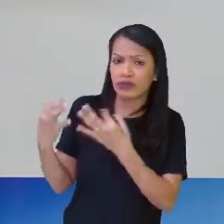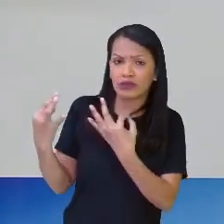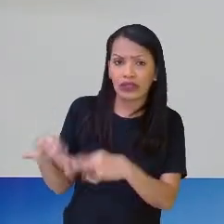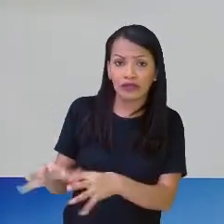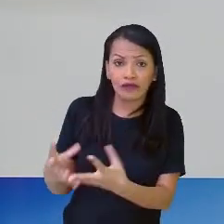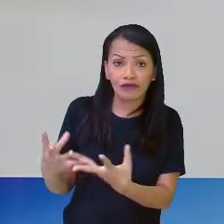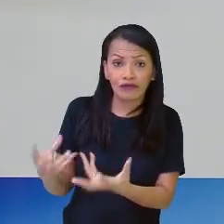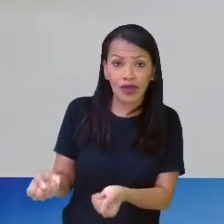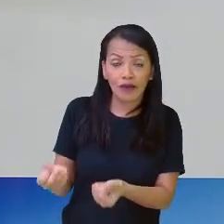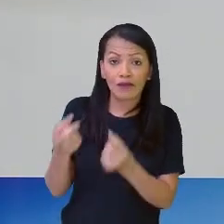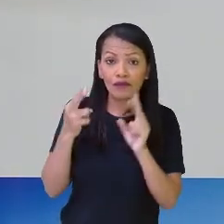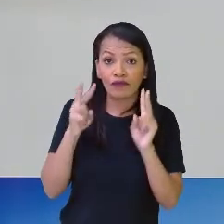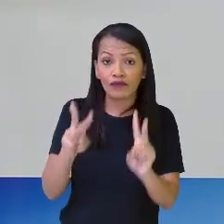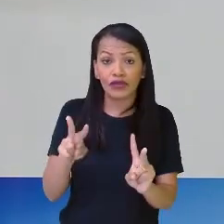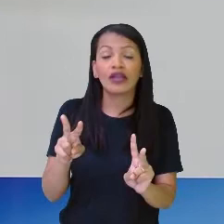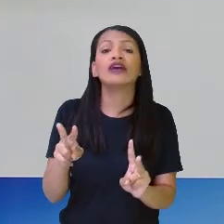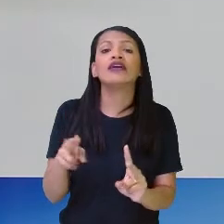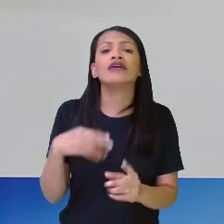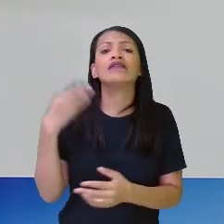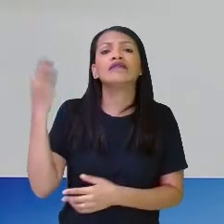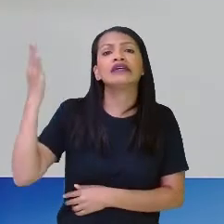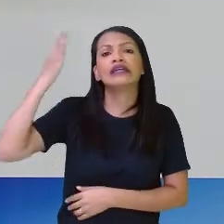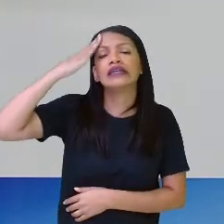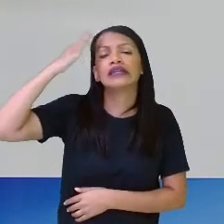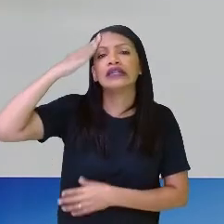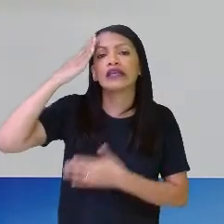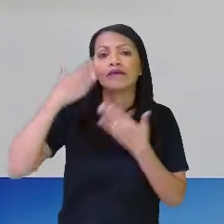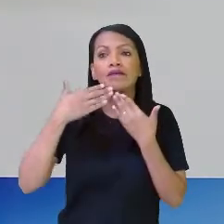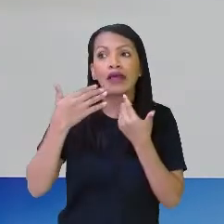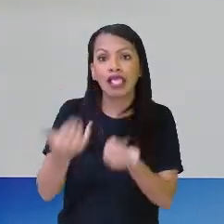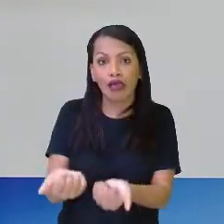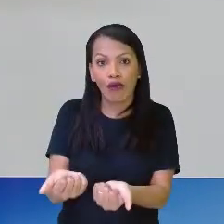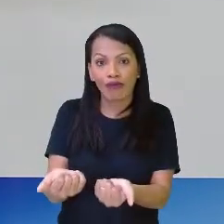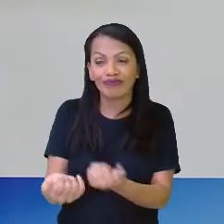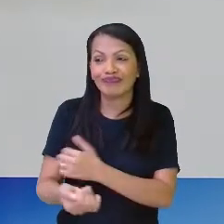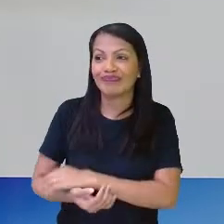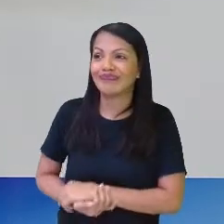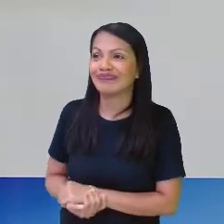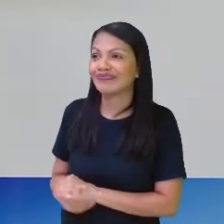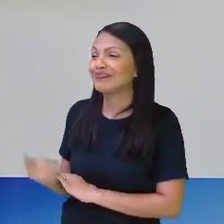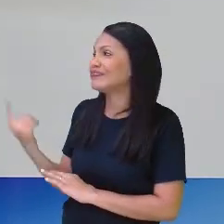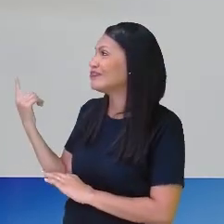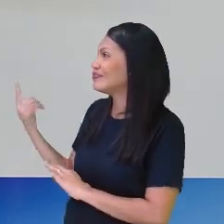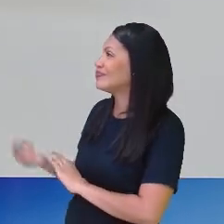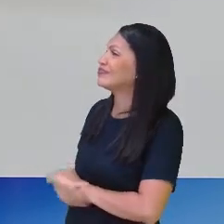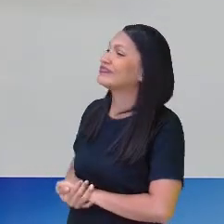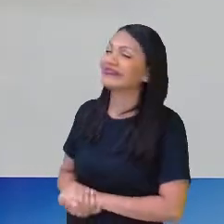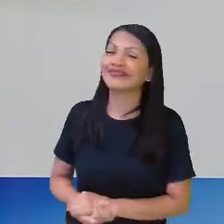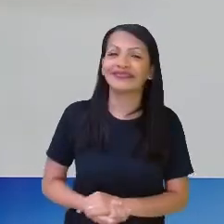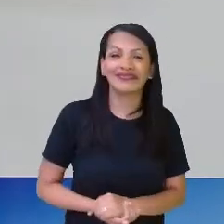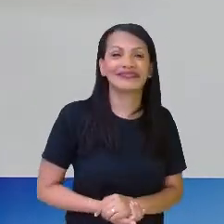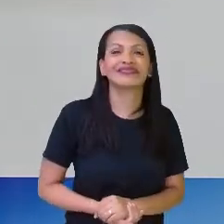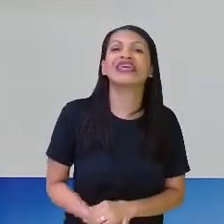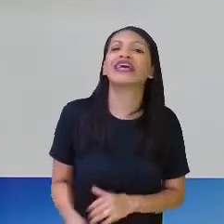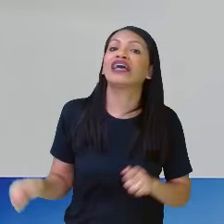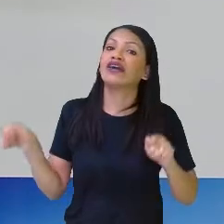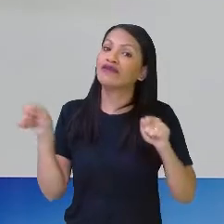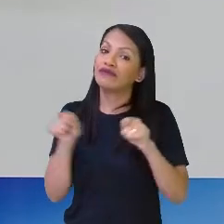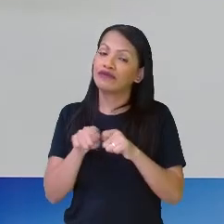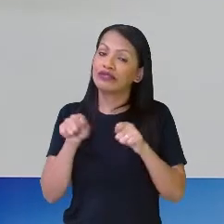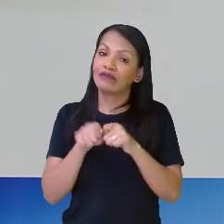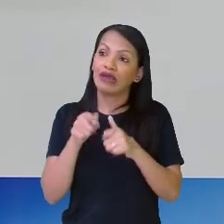Então, vamos ver como é vai ficar para a gente compreender. Olha só. Olha o que eu fiz. Eu peguei e fiz essa